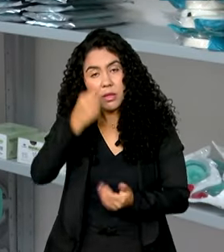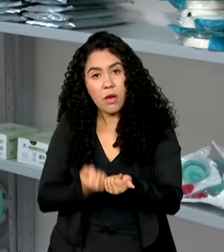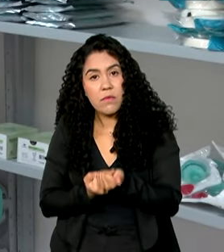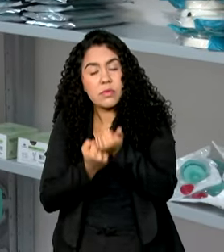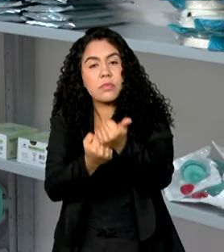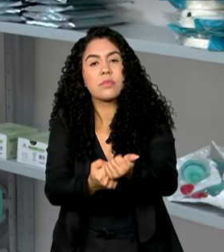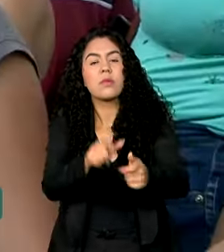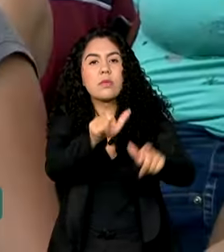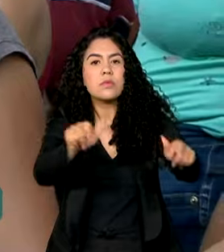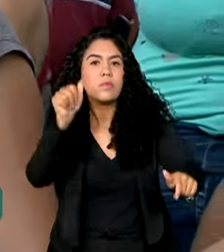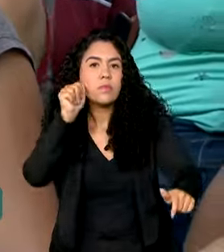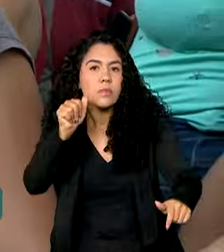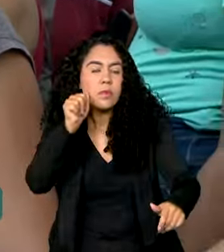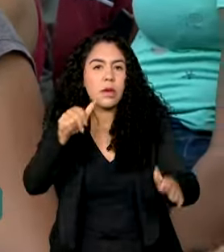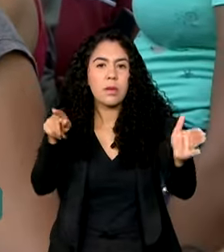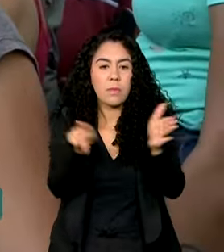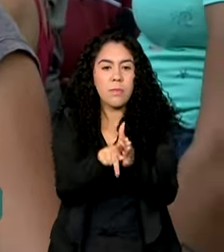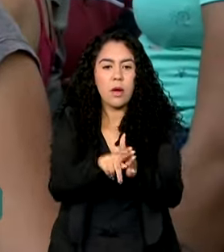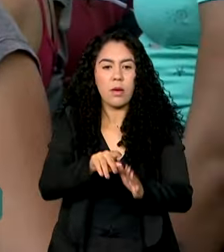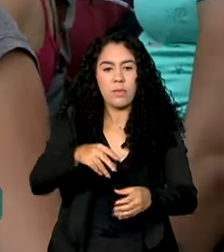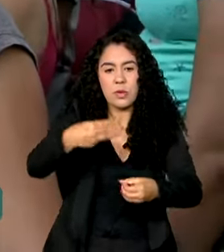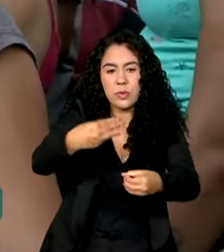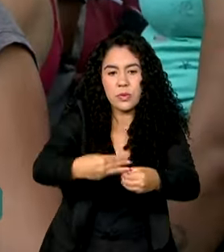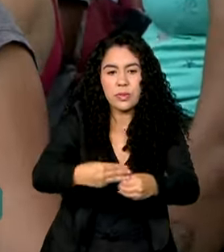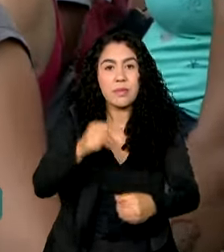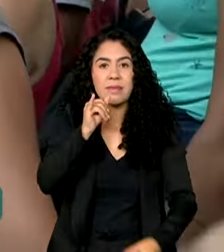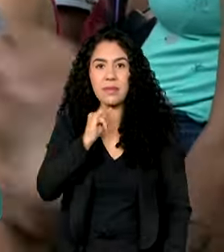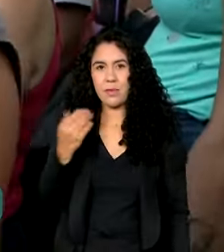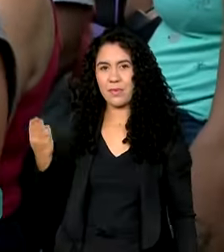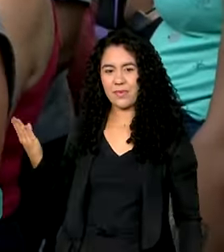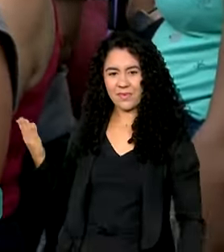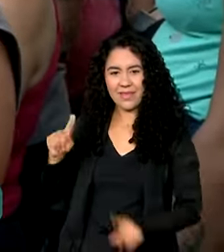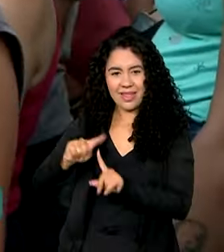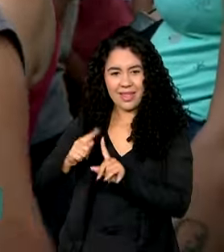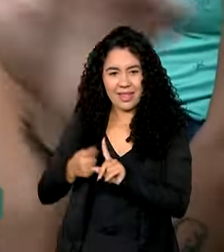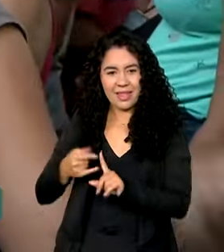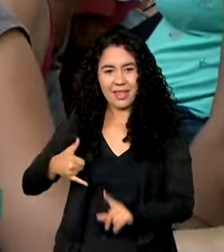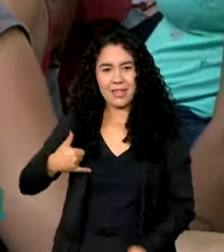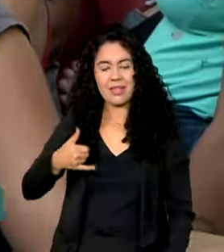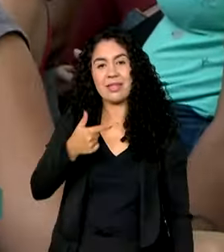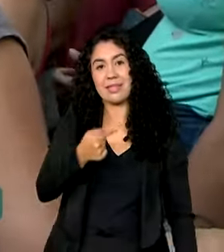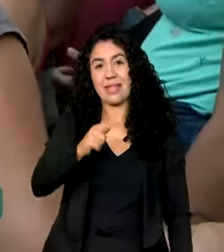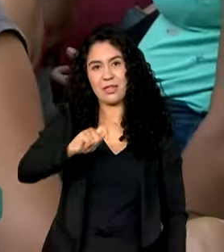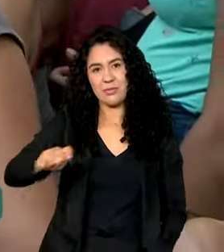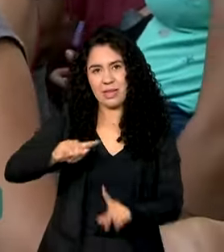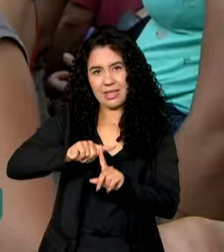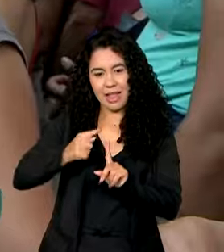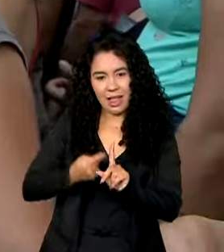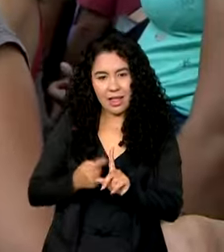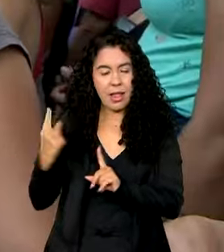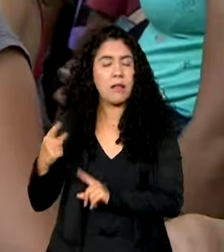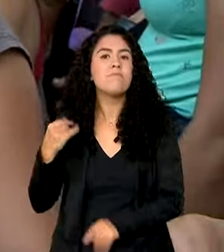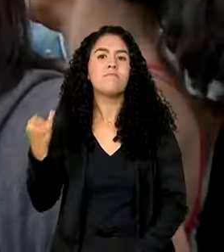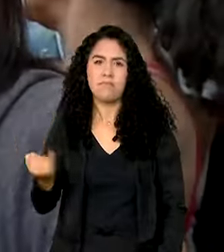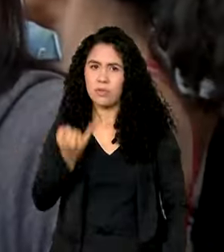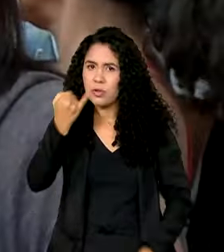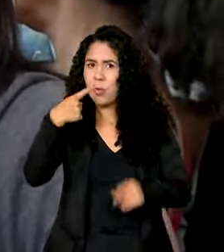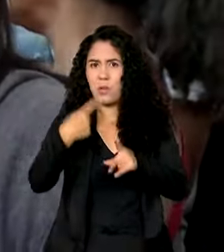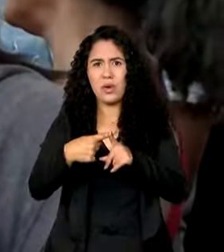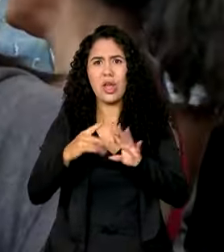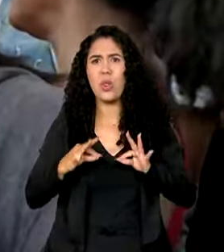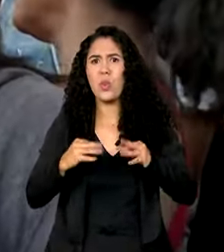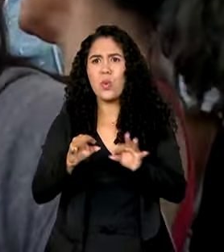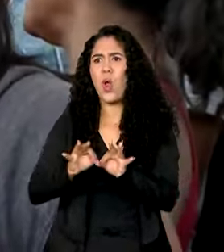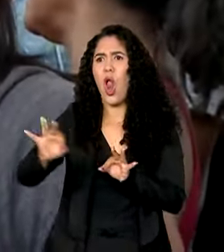da região, como é o caso desta grávida de 7 meses. Muito importante, porque aqui é muito longe as coisas, para